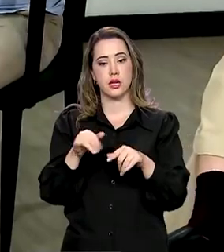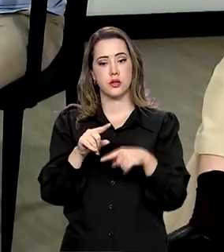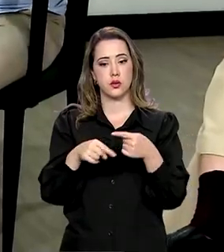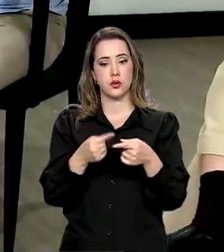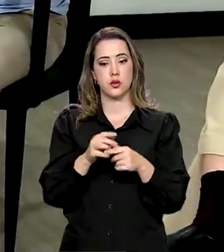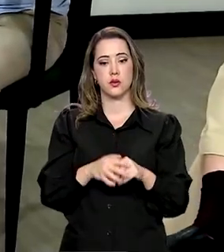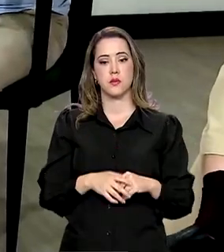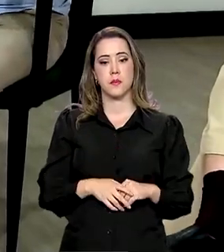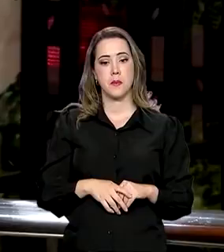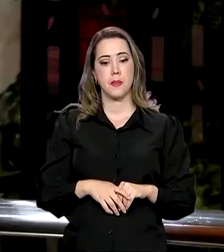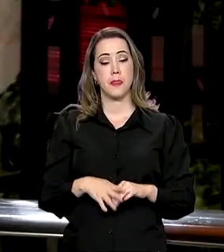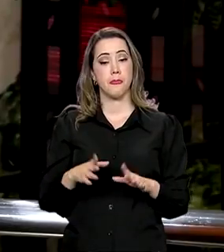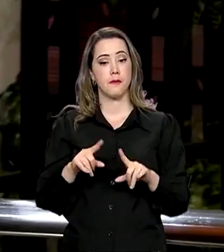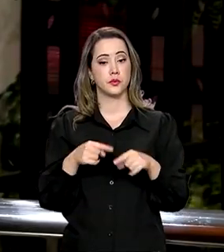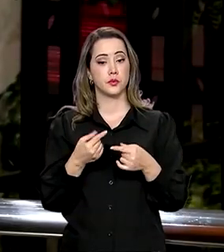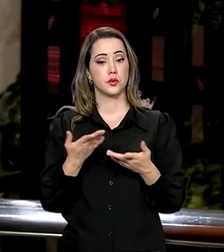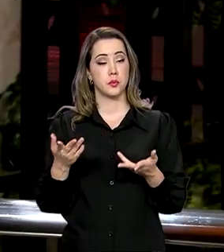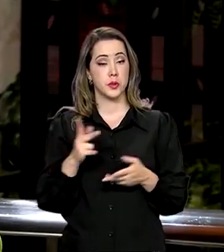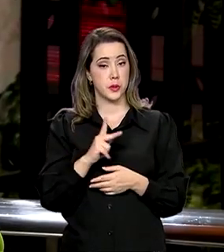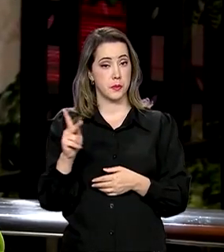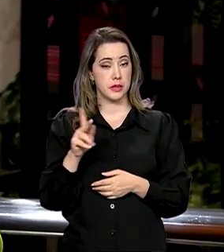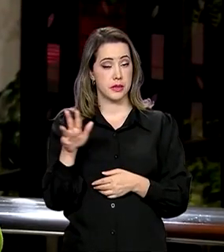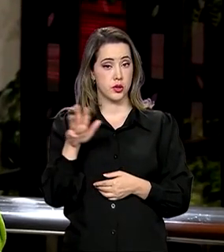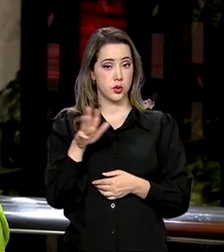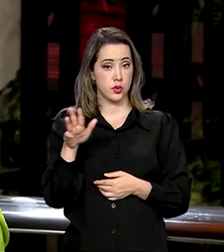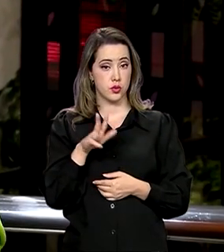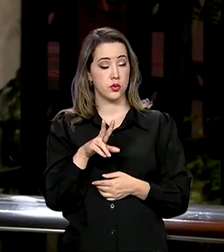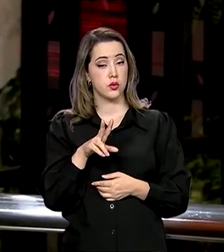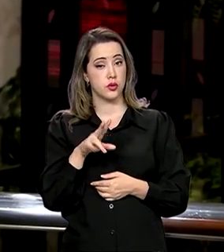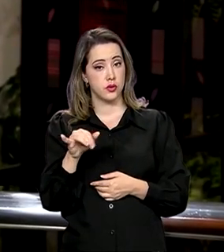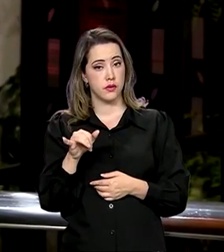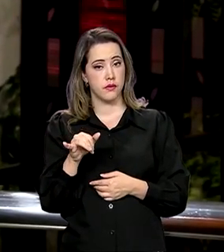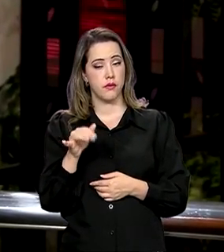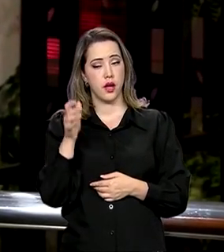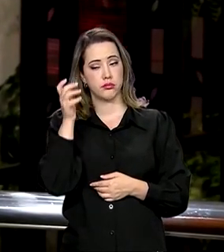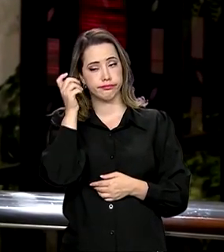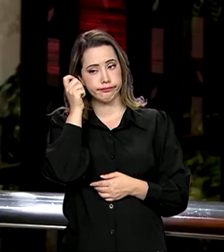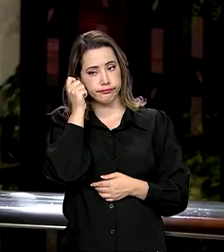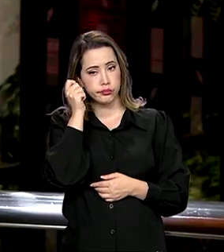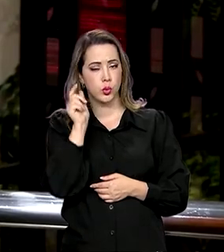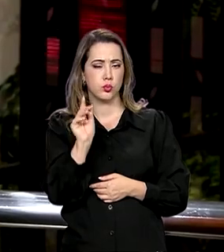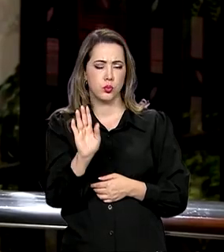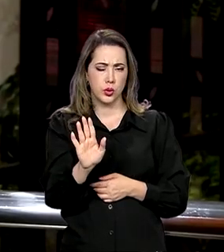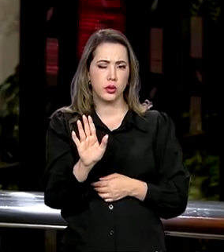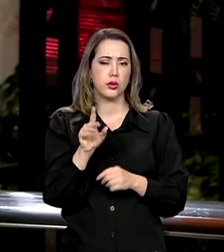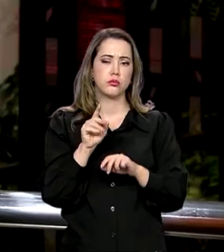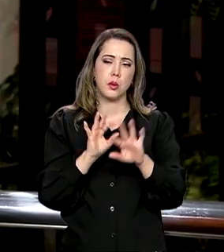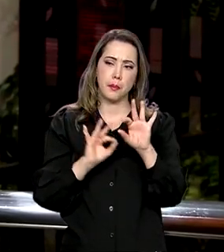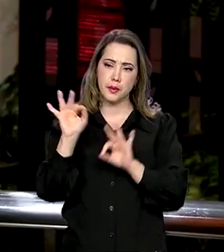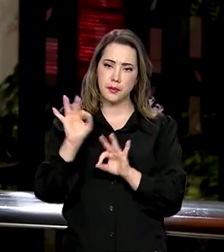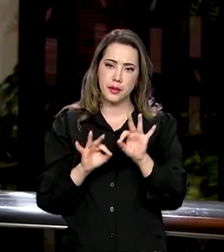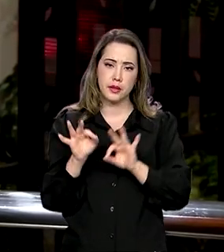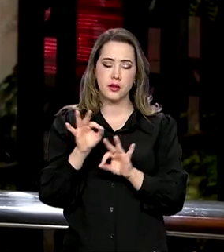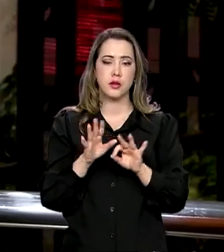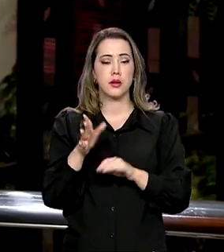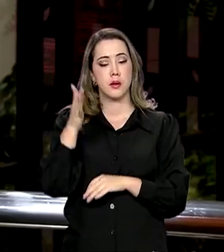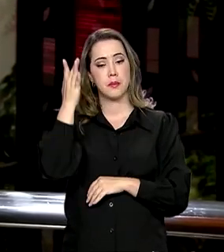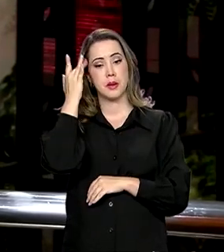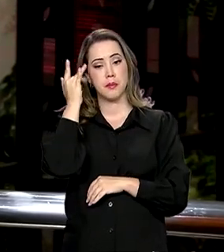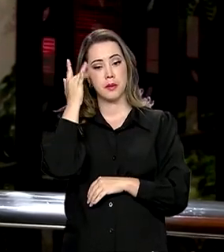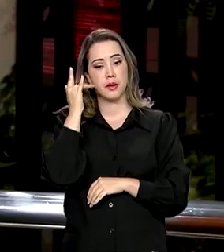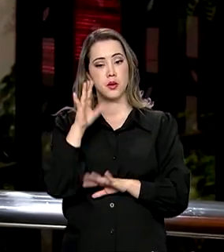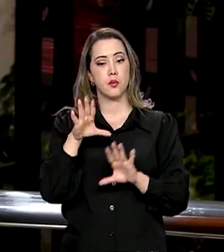enquanto, então, agora, o presidente Lula vai descansar um pouco, né, se preparando para a cúpula da